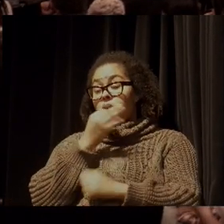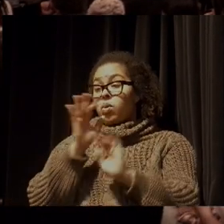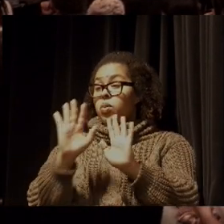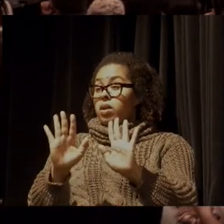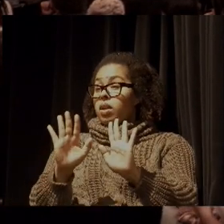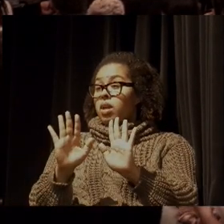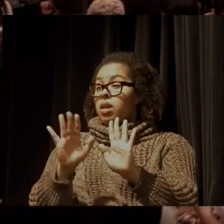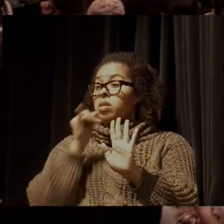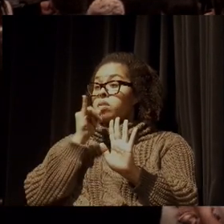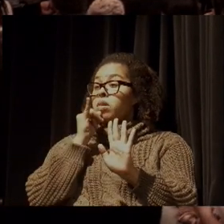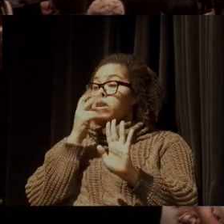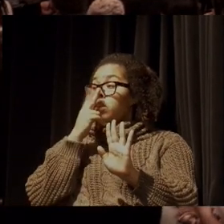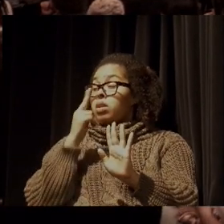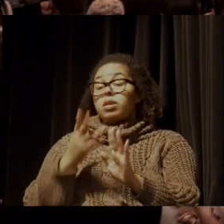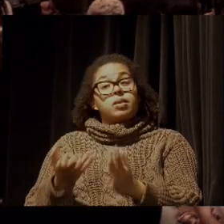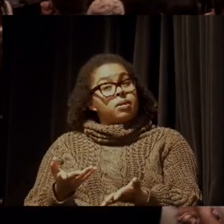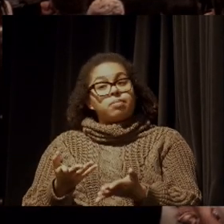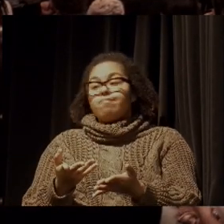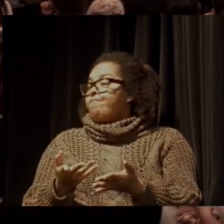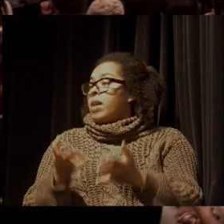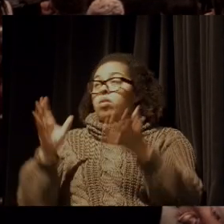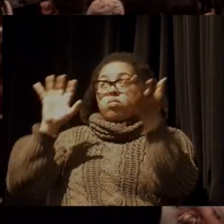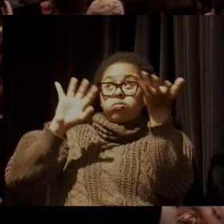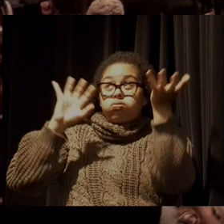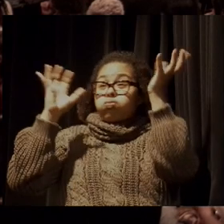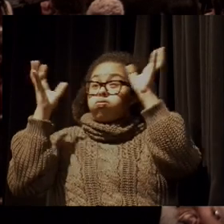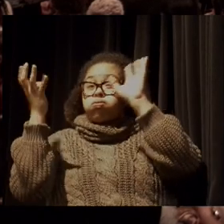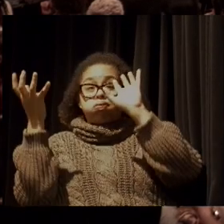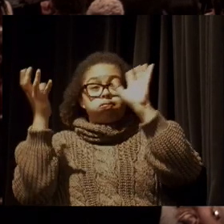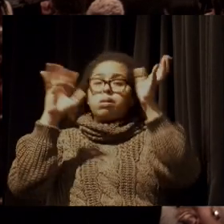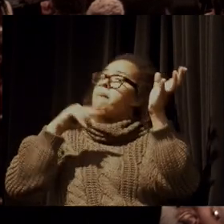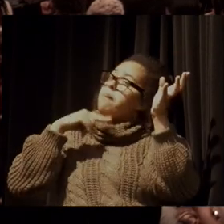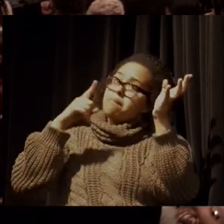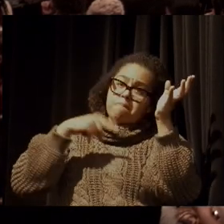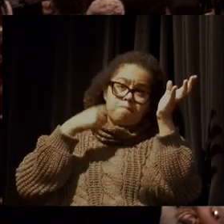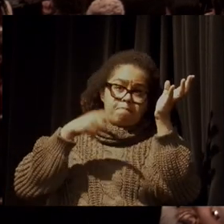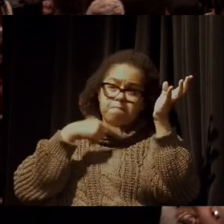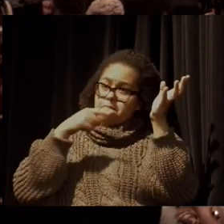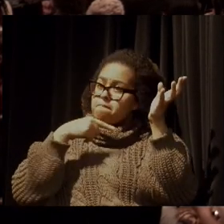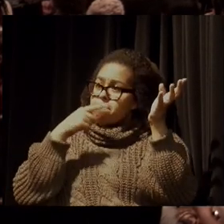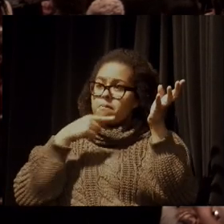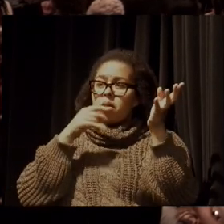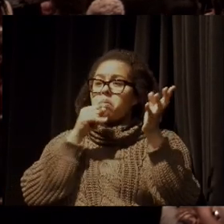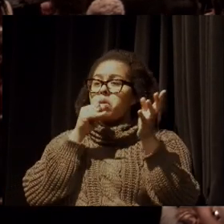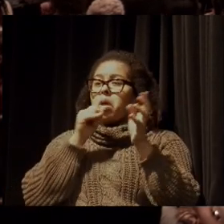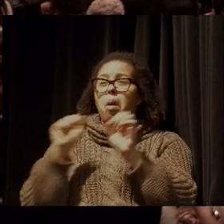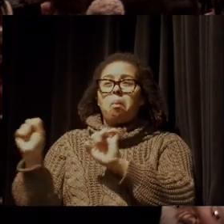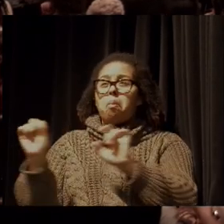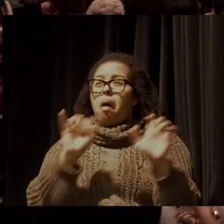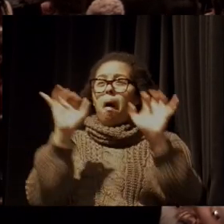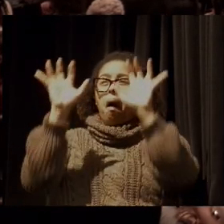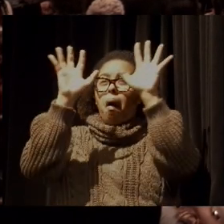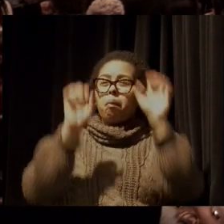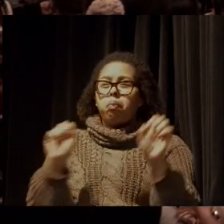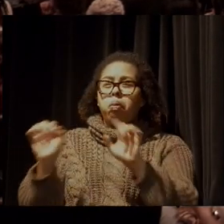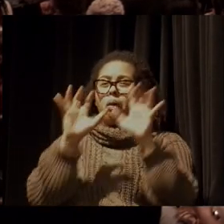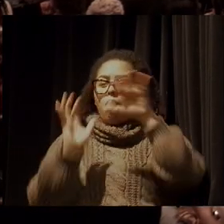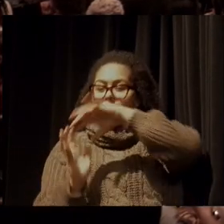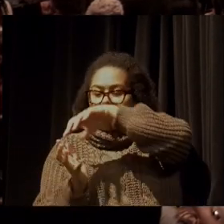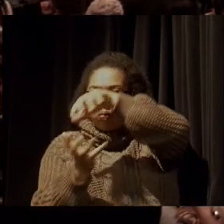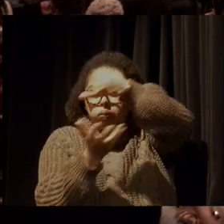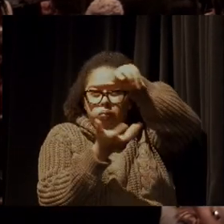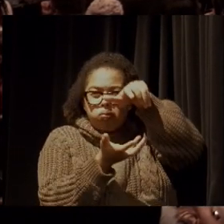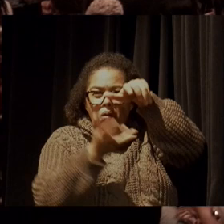praticamente impossível de inverter a curva das emissões de gases e efeito estufa se nós